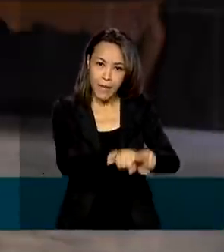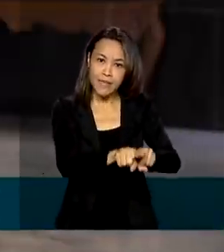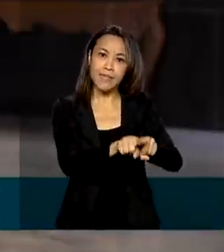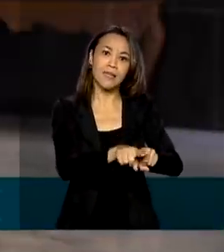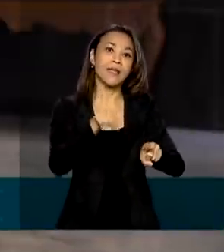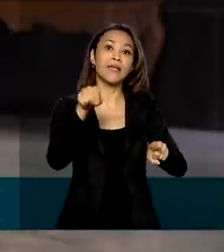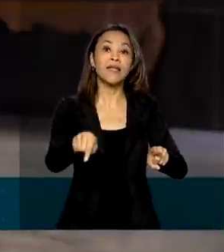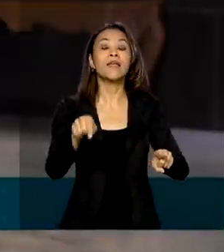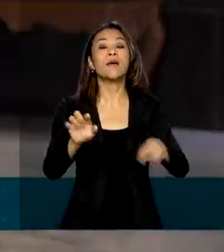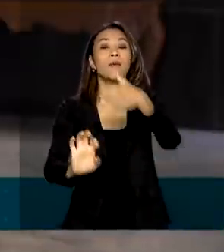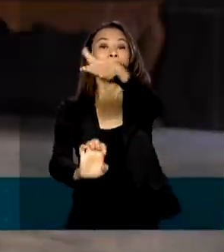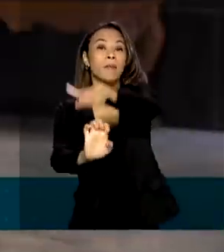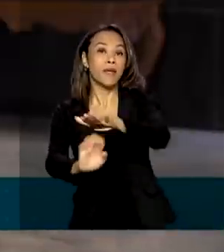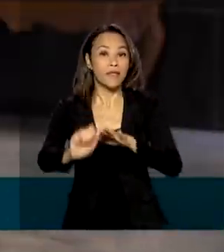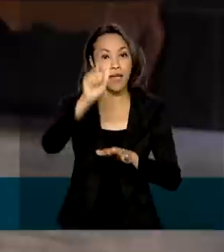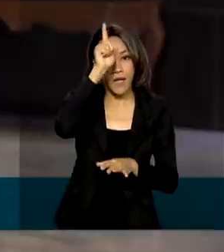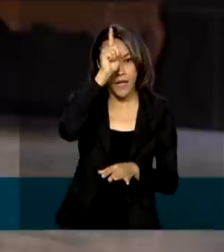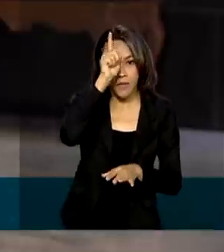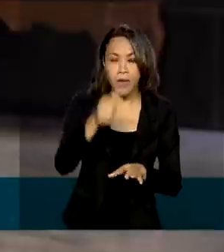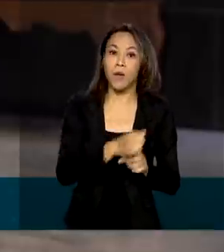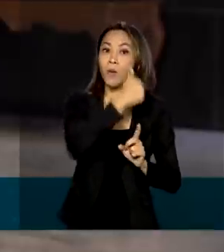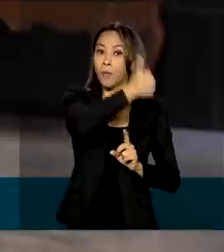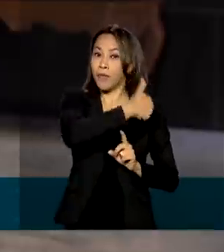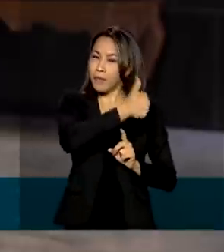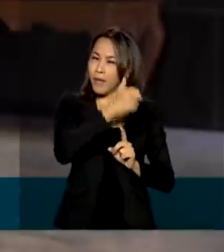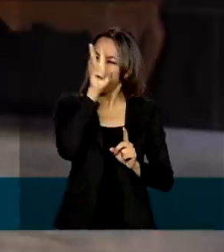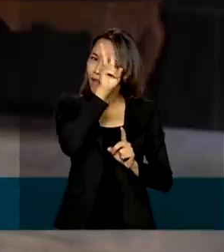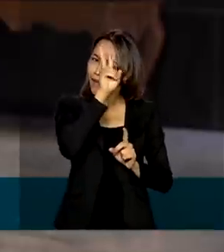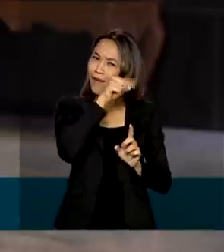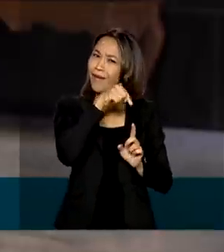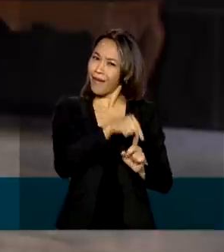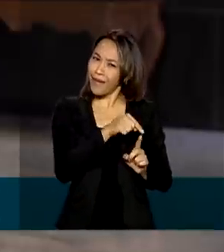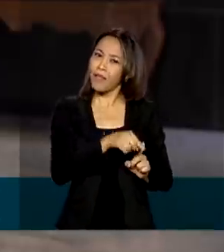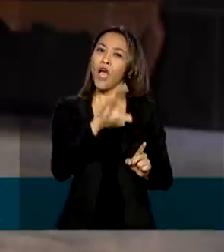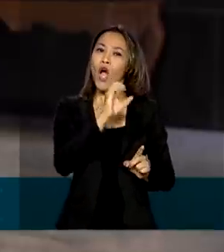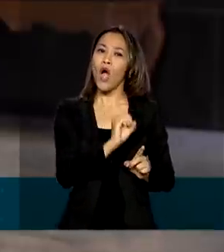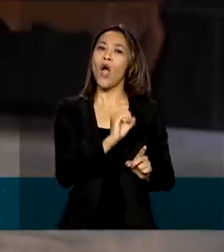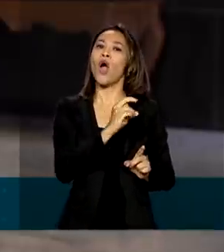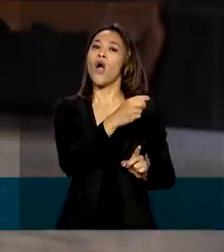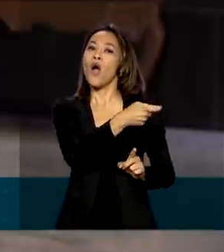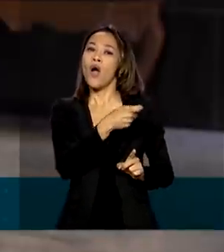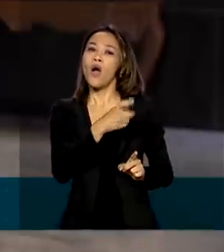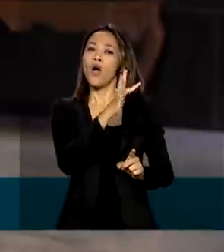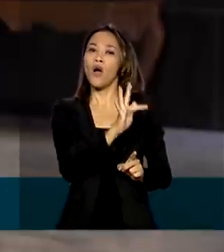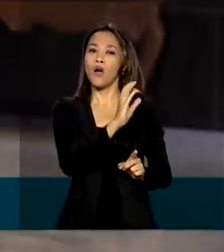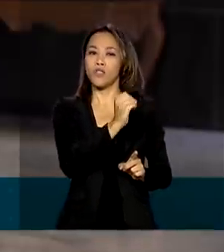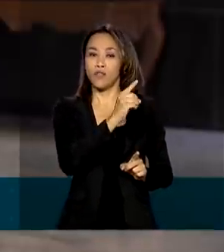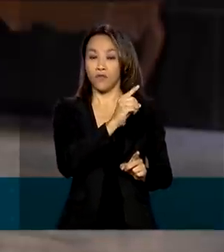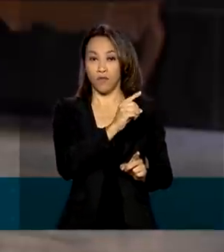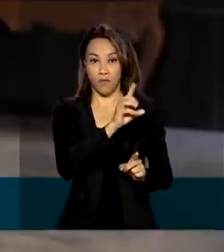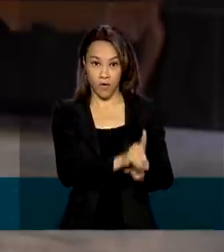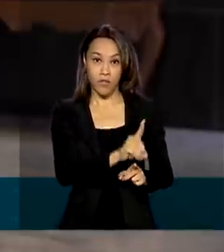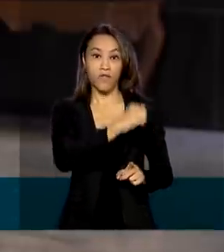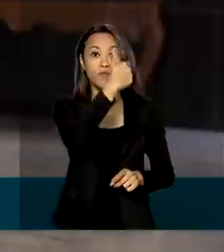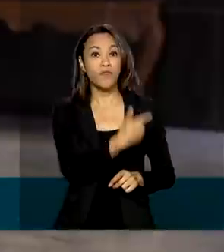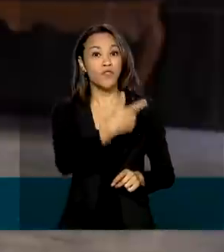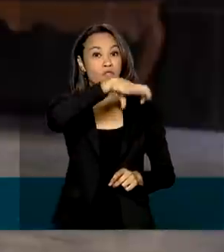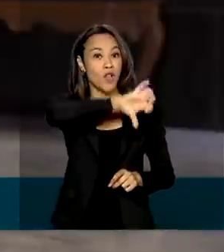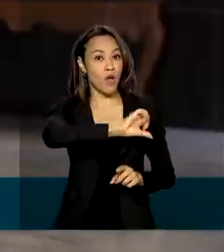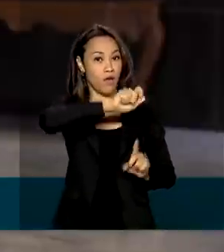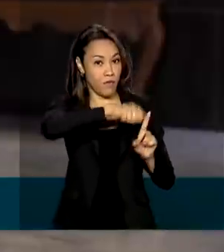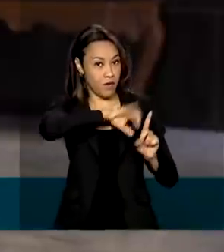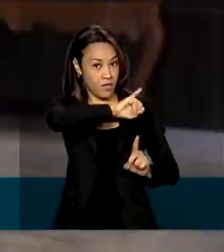alemã. O primeiro registro, muitos se lembram, se trata da vacina da Oxford. Isso é em 29 de janeiro, vacina que já tem